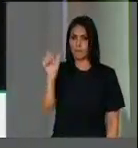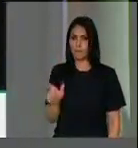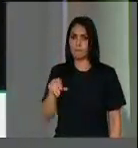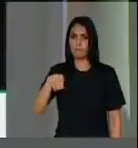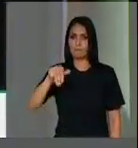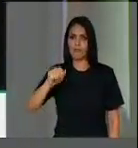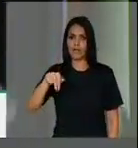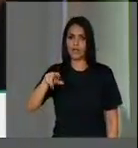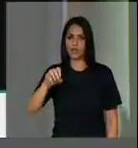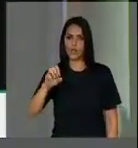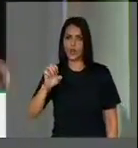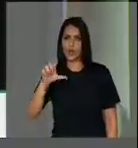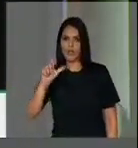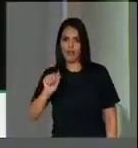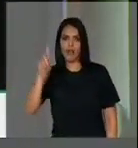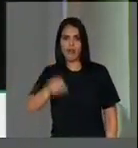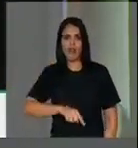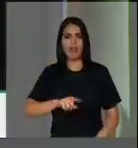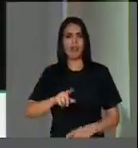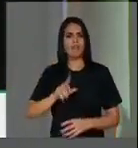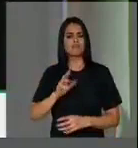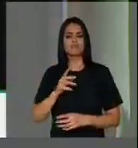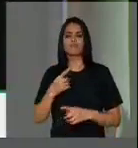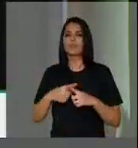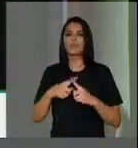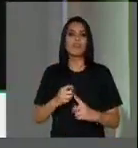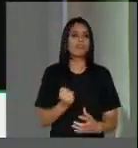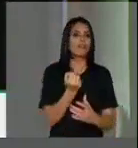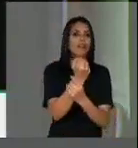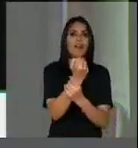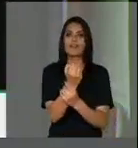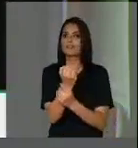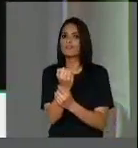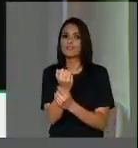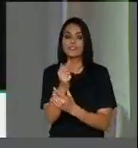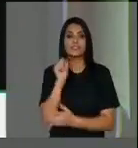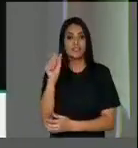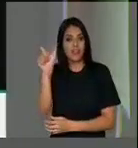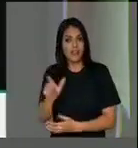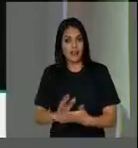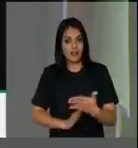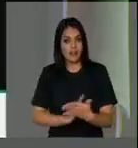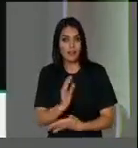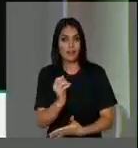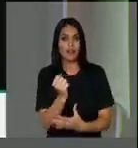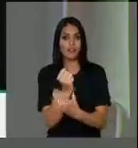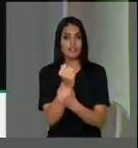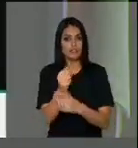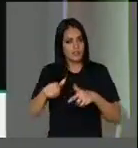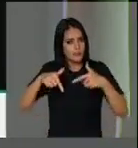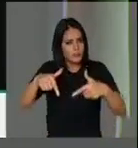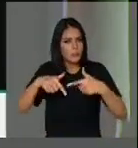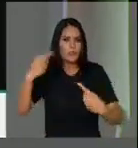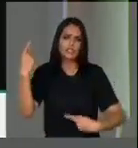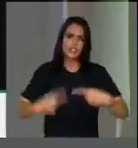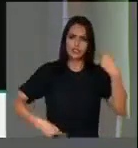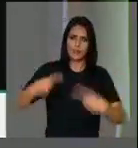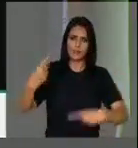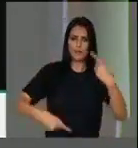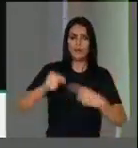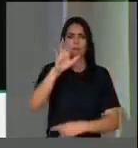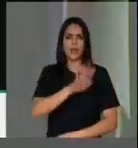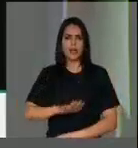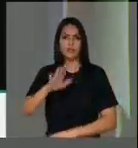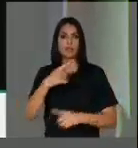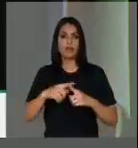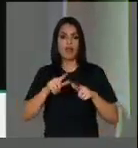instrumento de aglutinação de debates sobre o futuro do Brasil e, acima de tudo, para o enfrentamento desse estado de acessão que